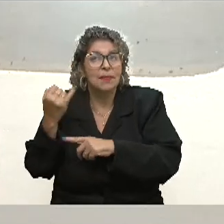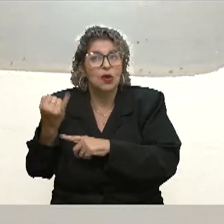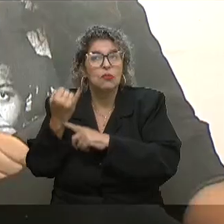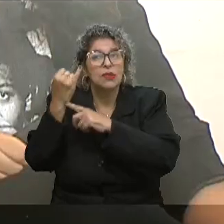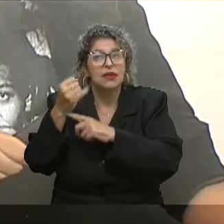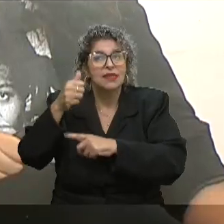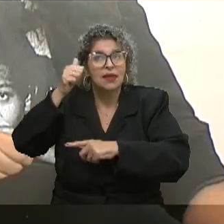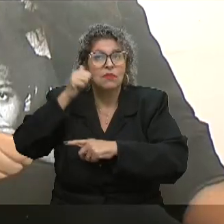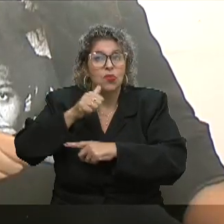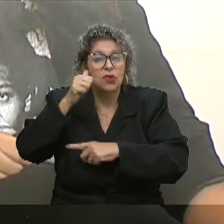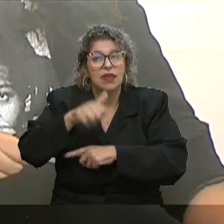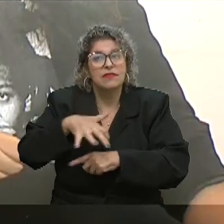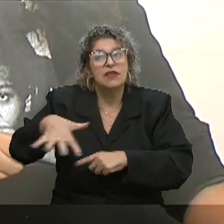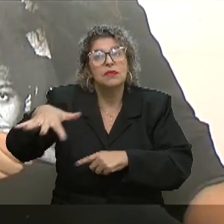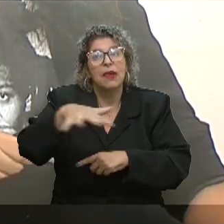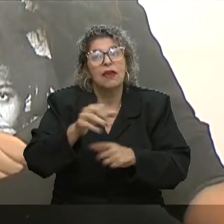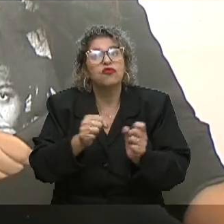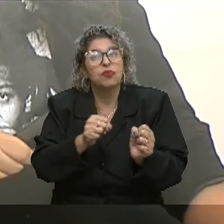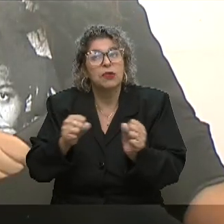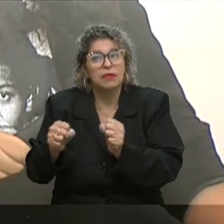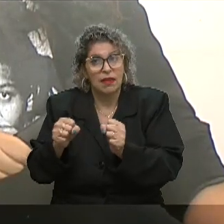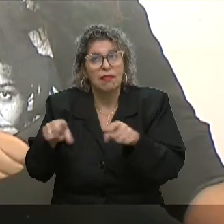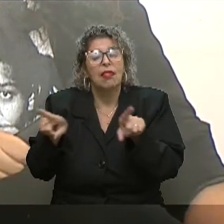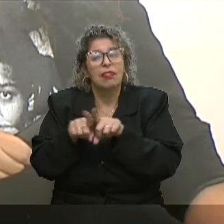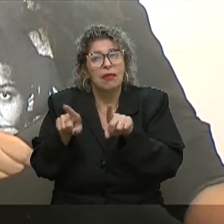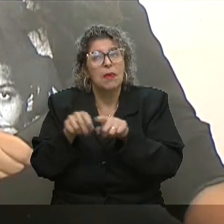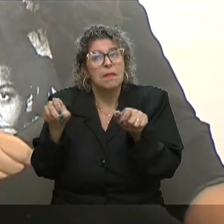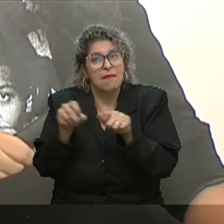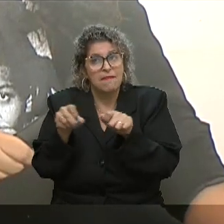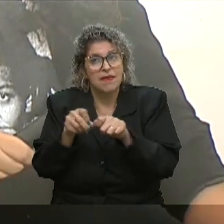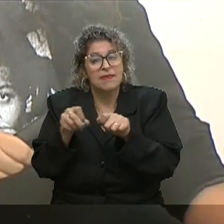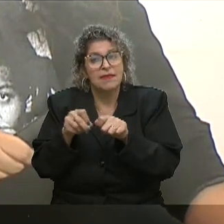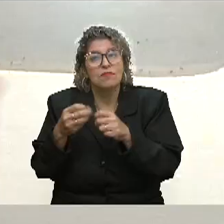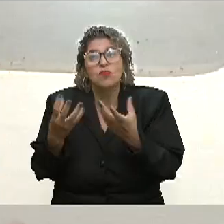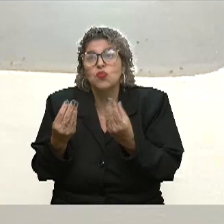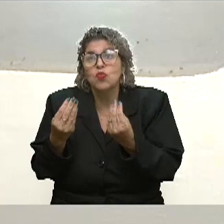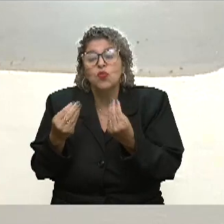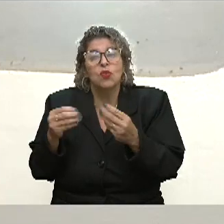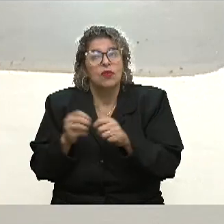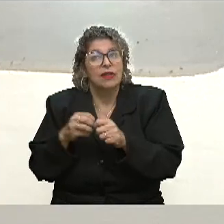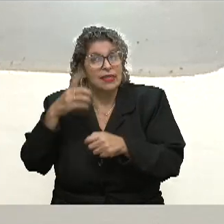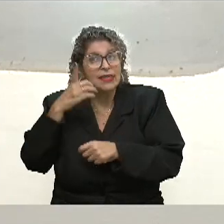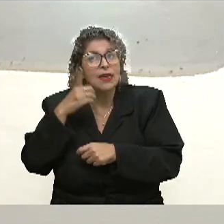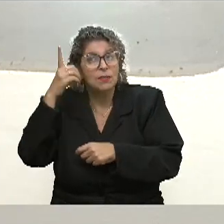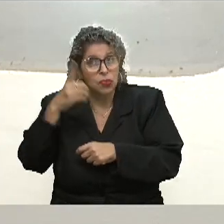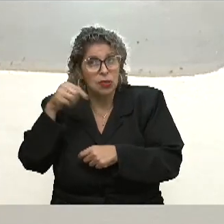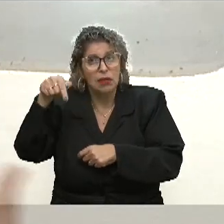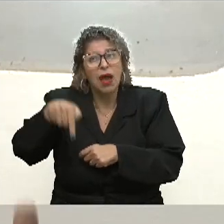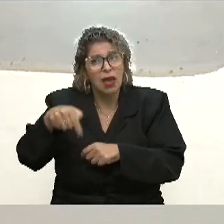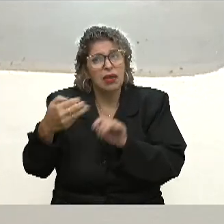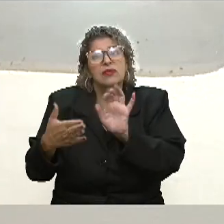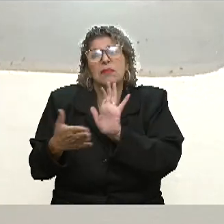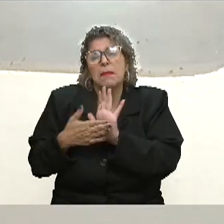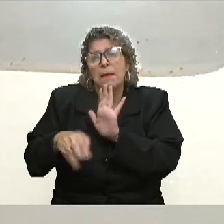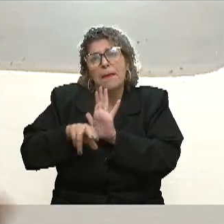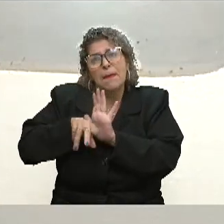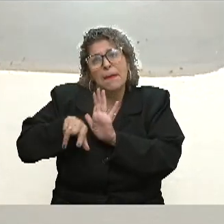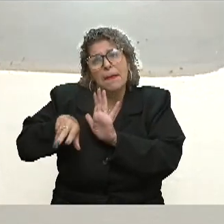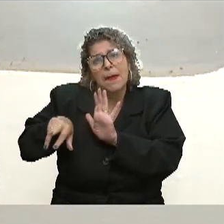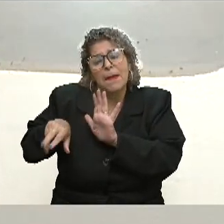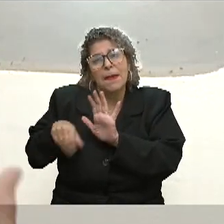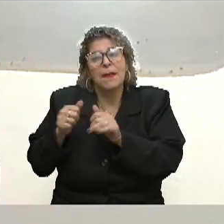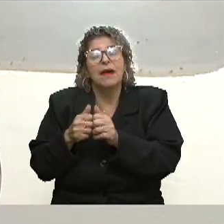da mulher em espaços de poder e eles também podem fazer muito por nós. Muitos deputados aqui mesmo já proporam diversas